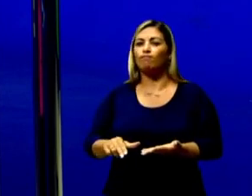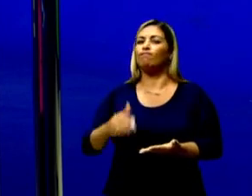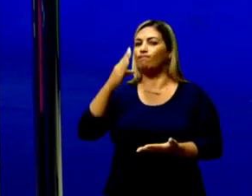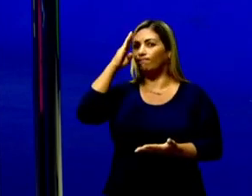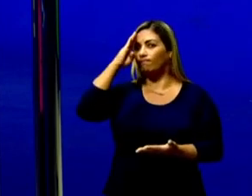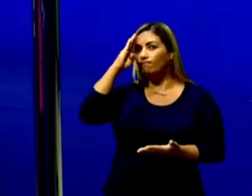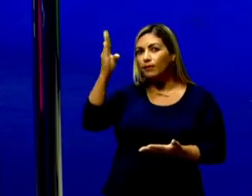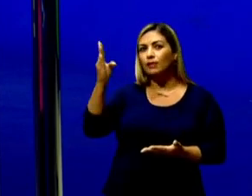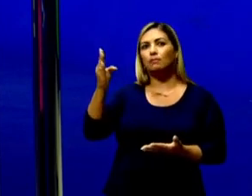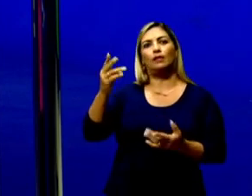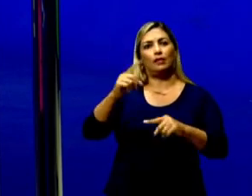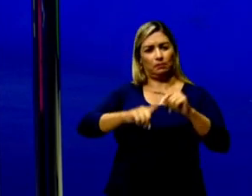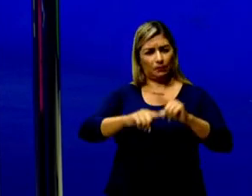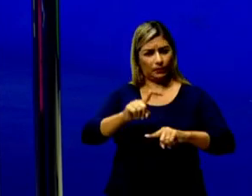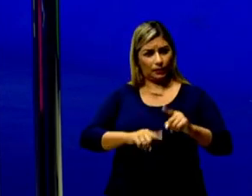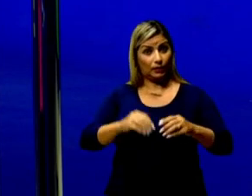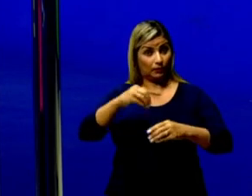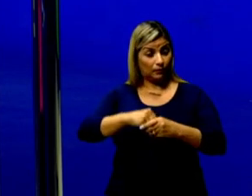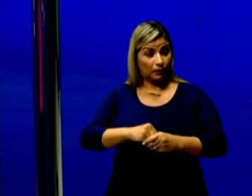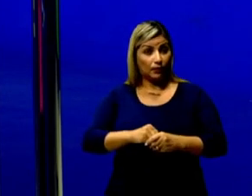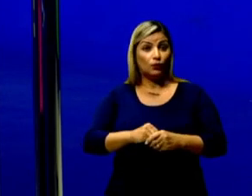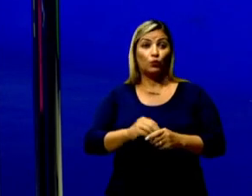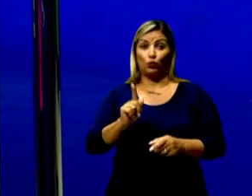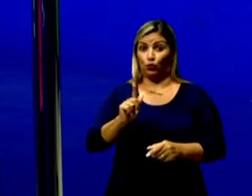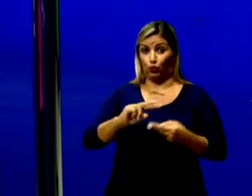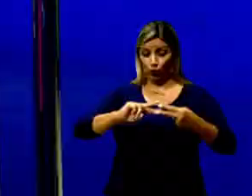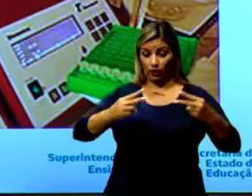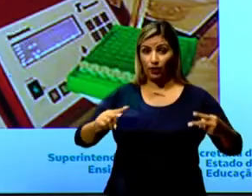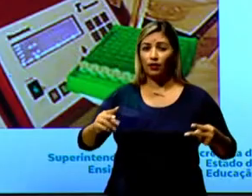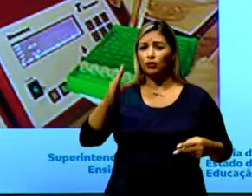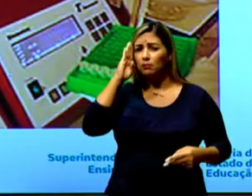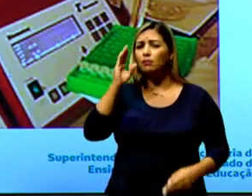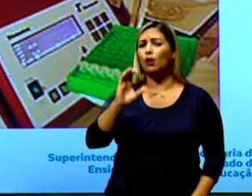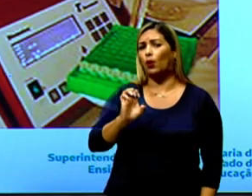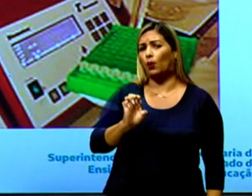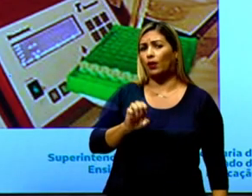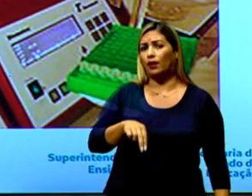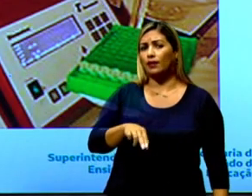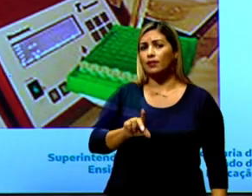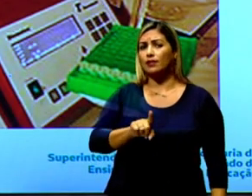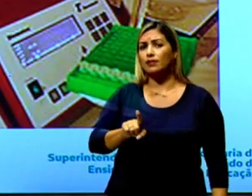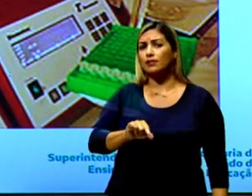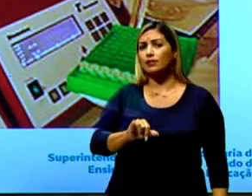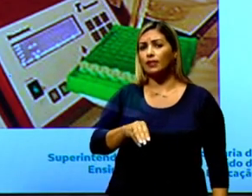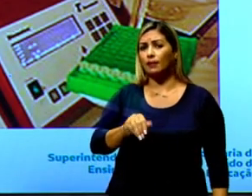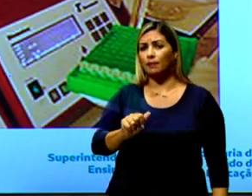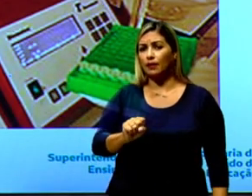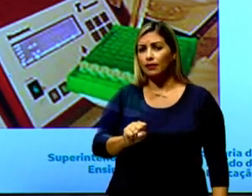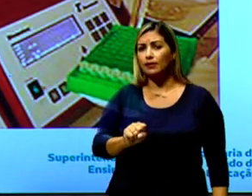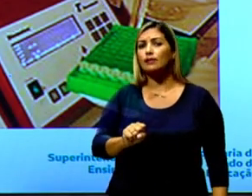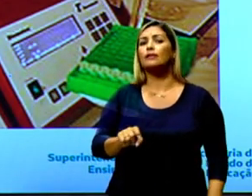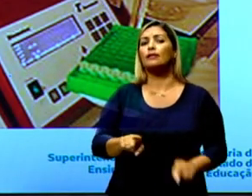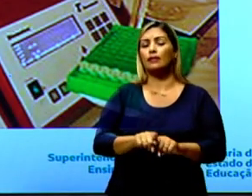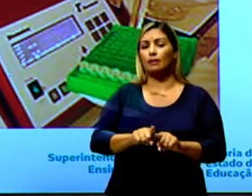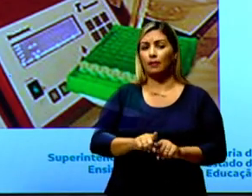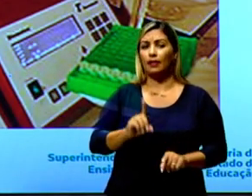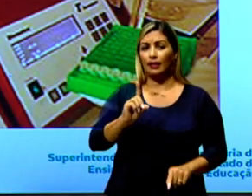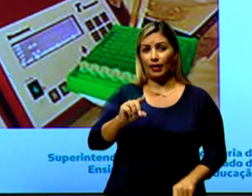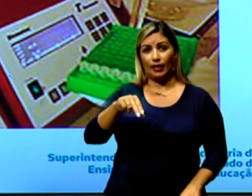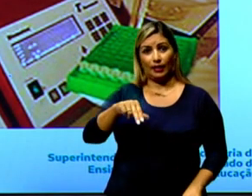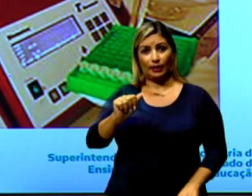ferramentas dentro da engenharia genética são as enzimas, como endonucleases, DNA ligase,